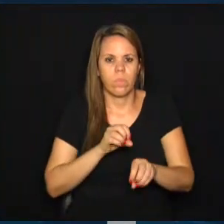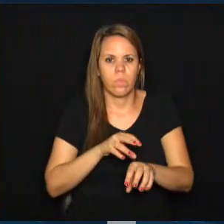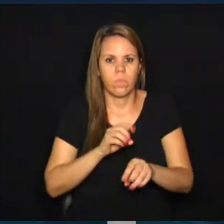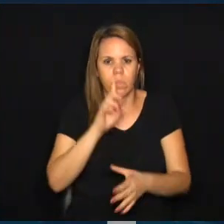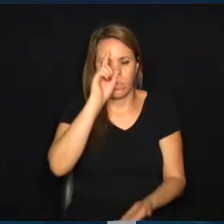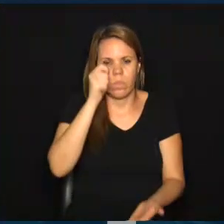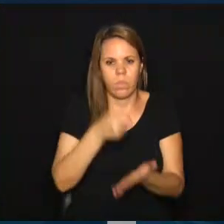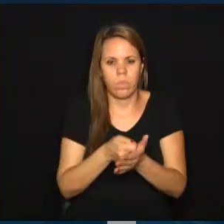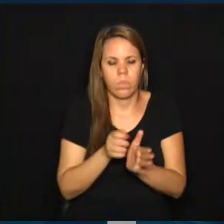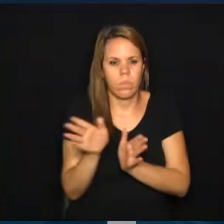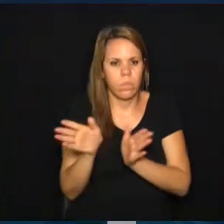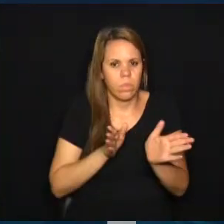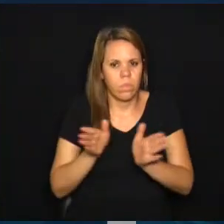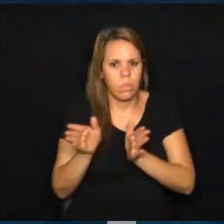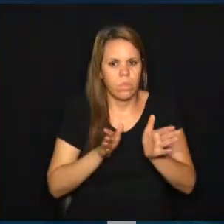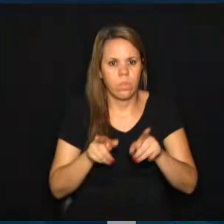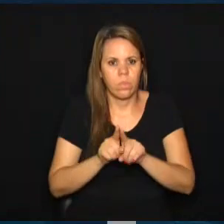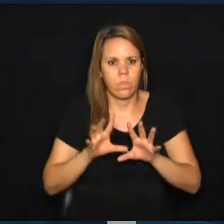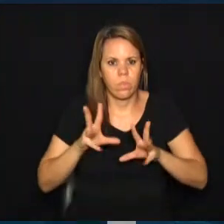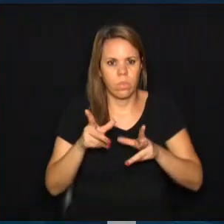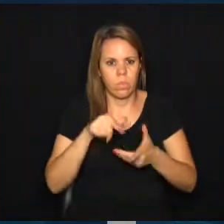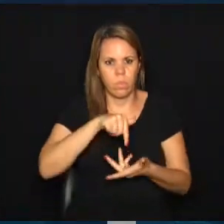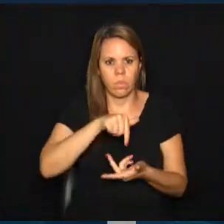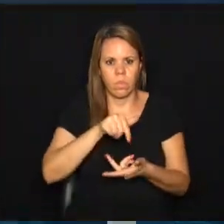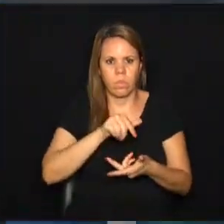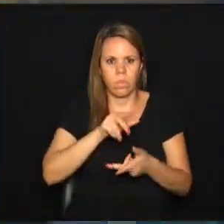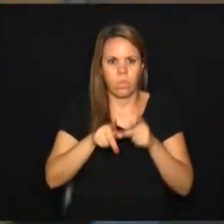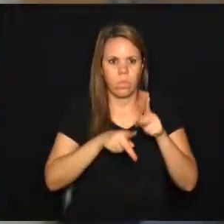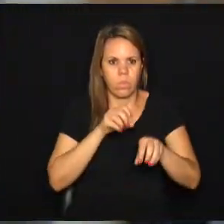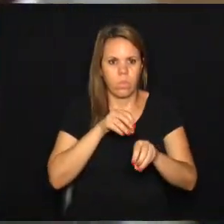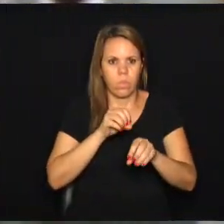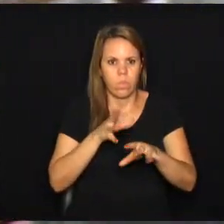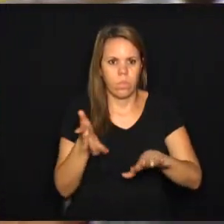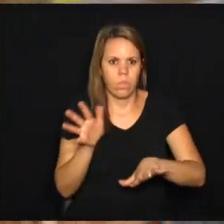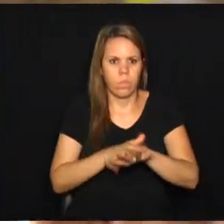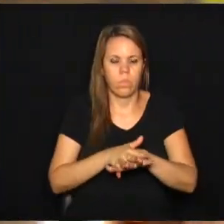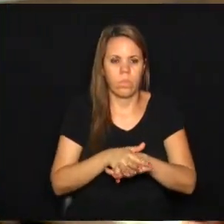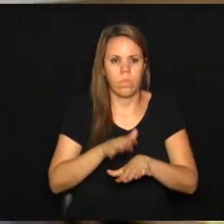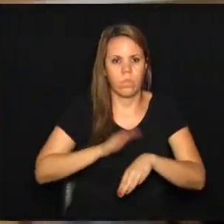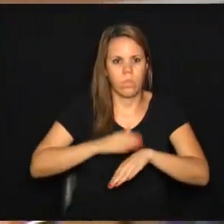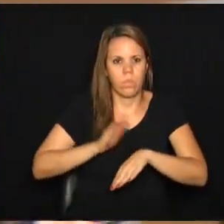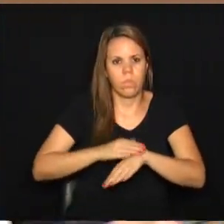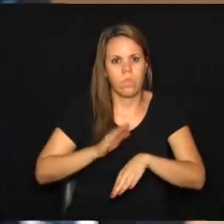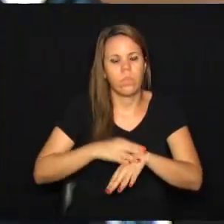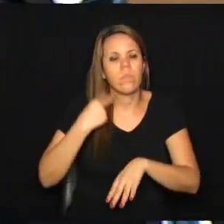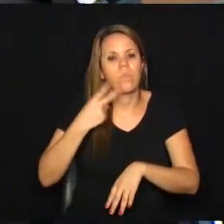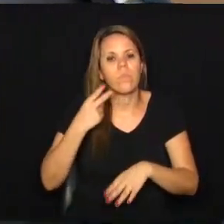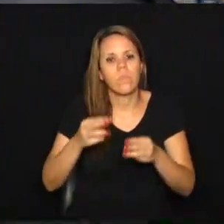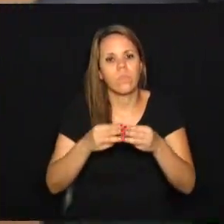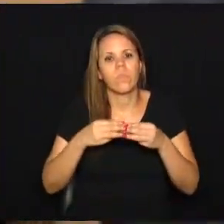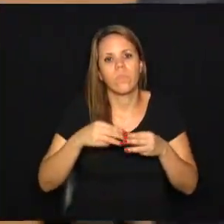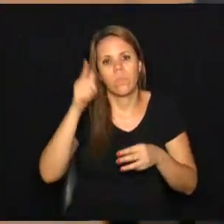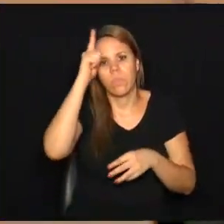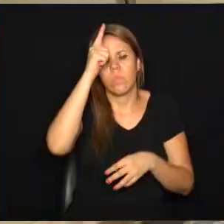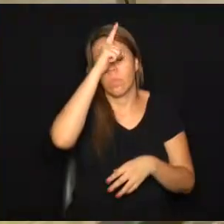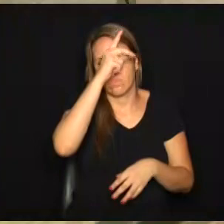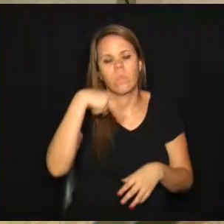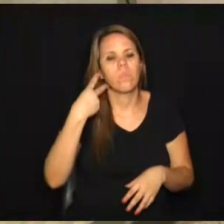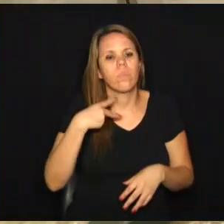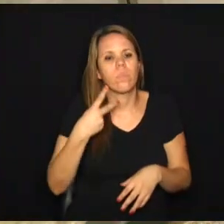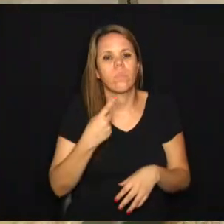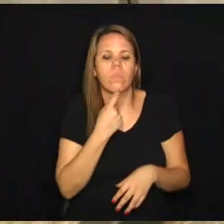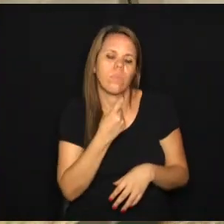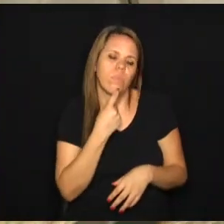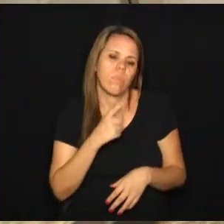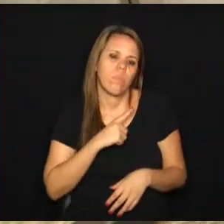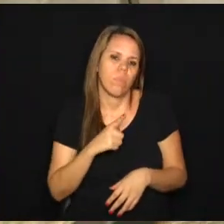garanta a acessibilidade e a universalidade do ensino. Autor da moção, o vereador Gustavo Peita, diz que Campinas